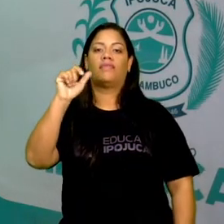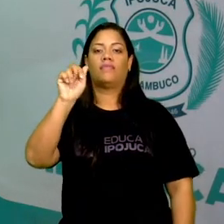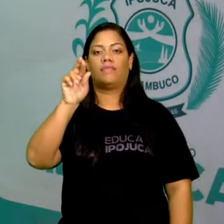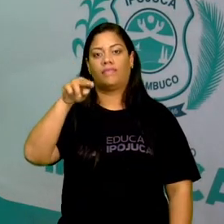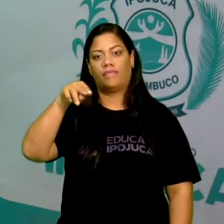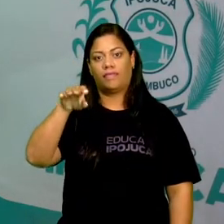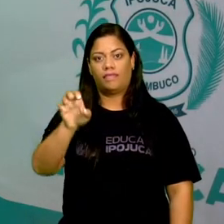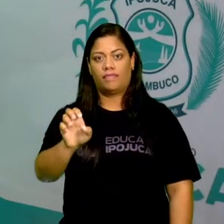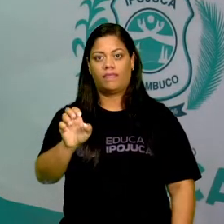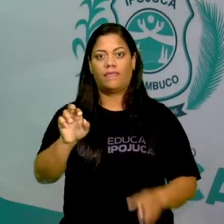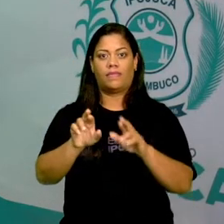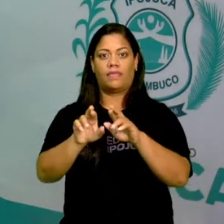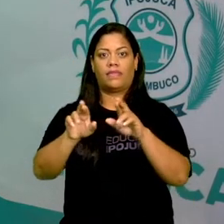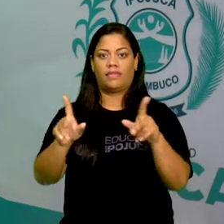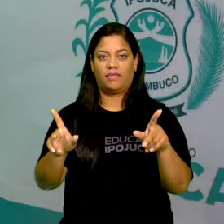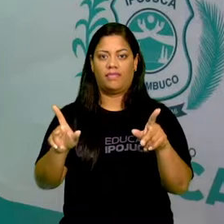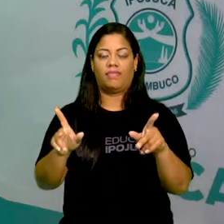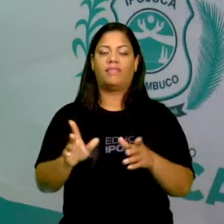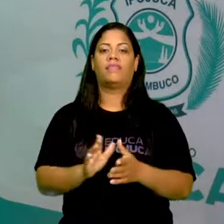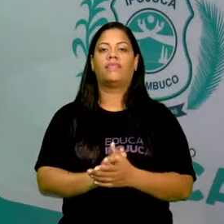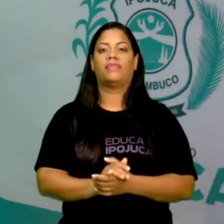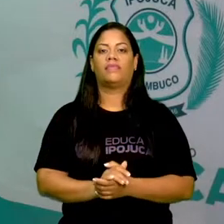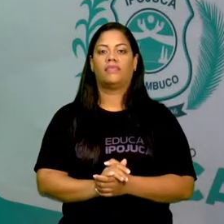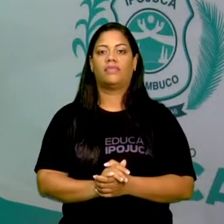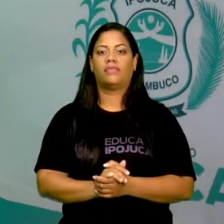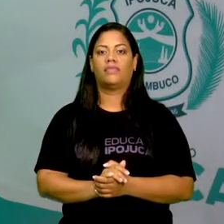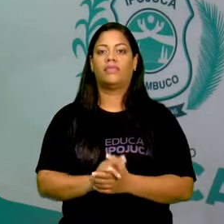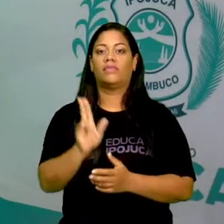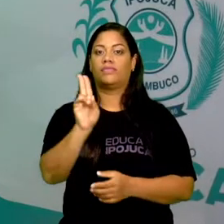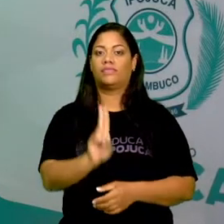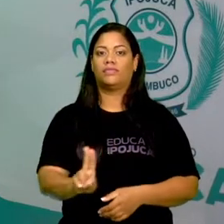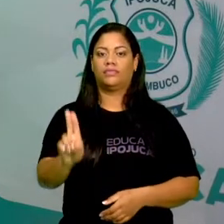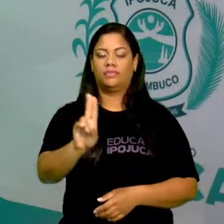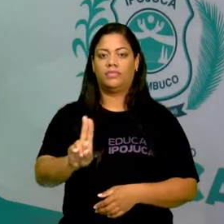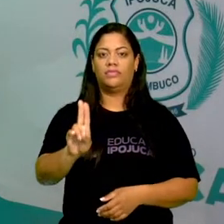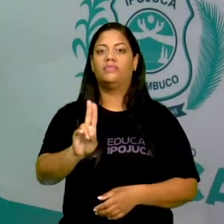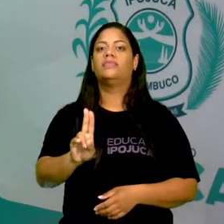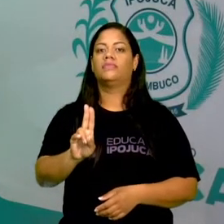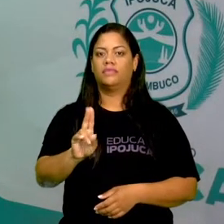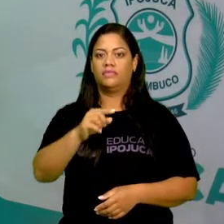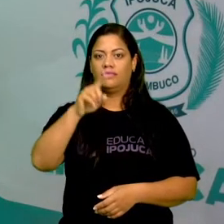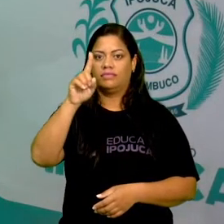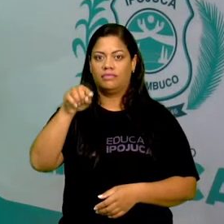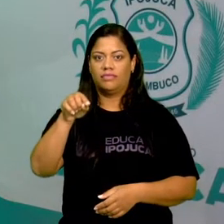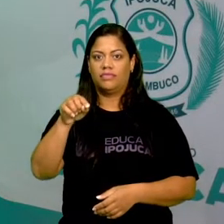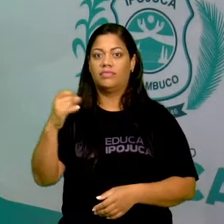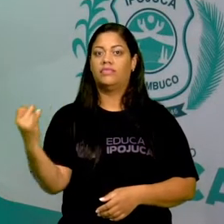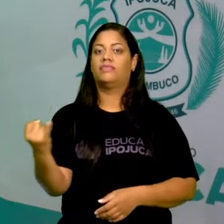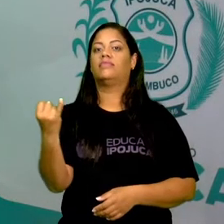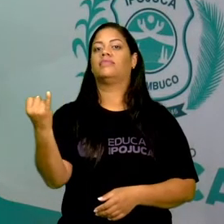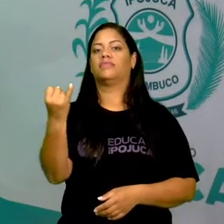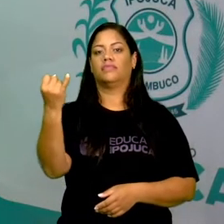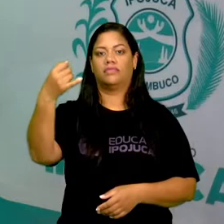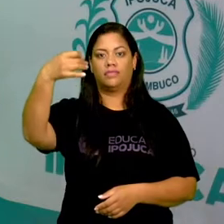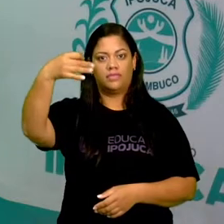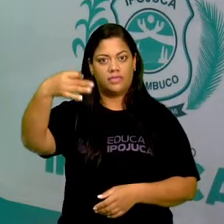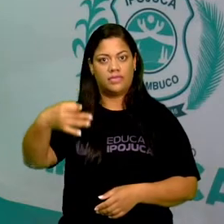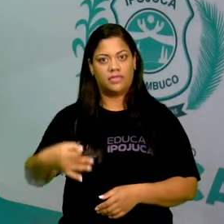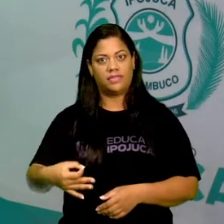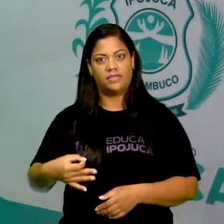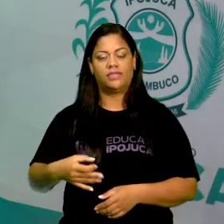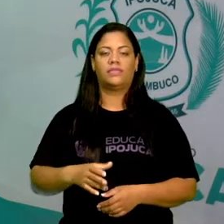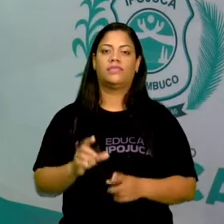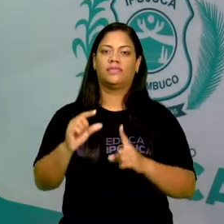Então, observem a importância da colocação do acento circunflexo